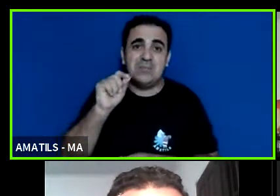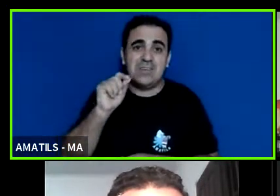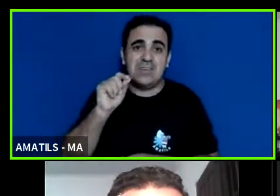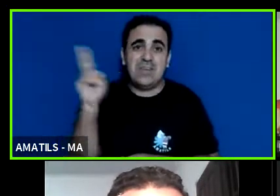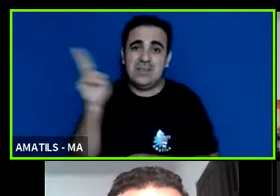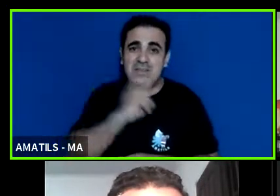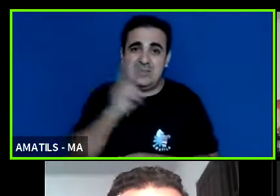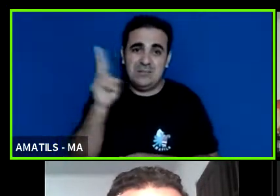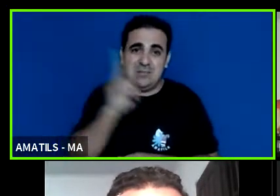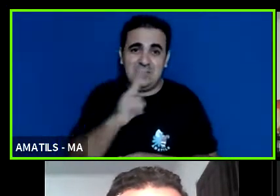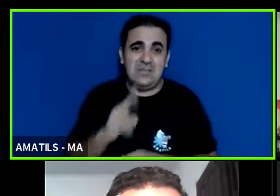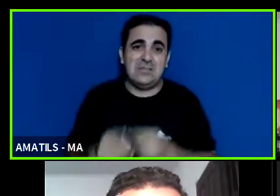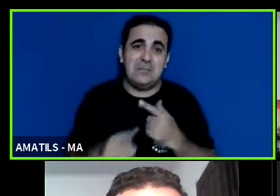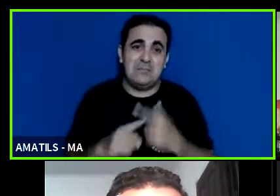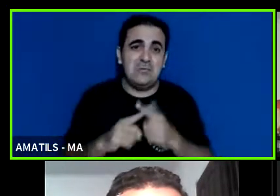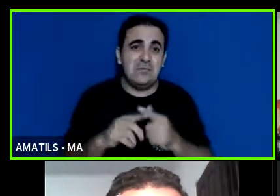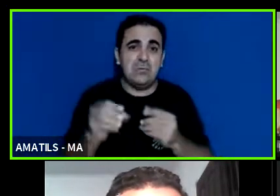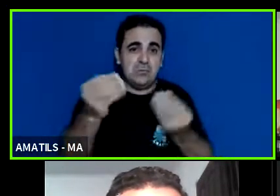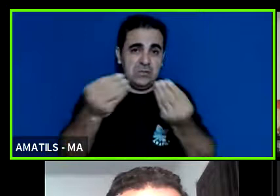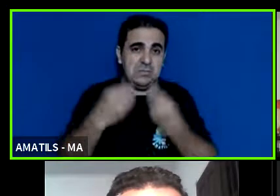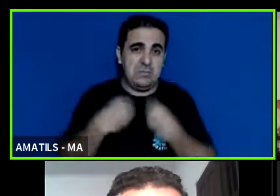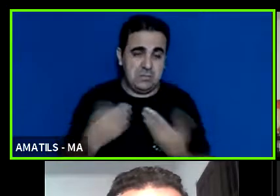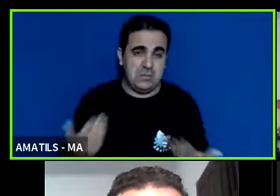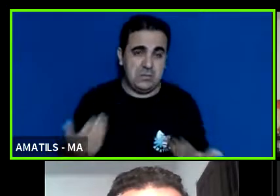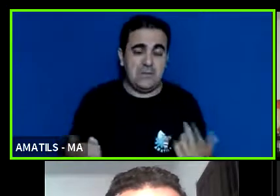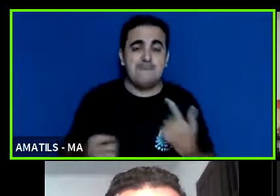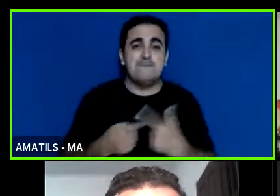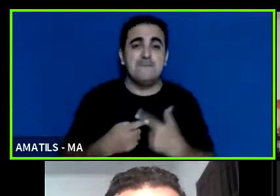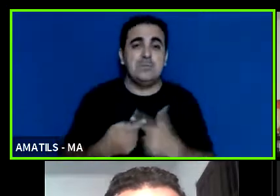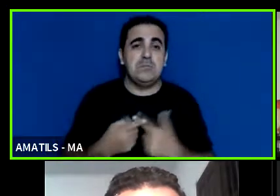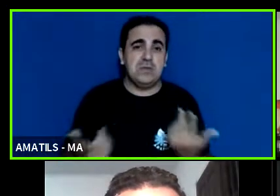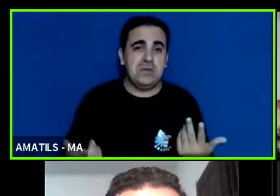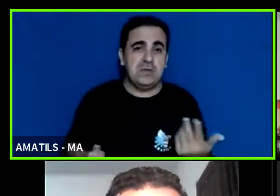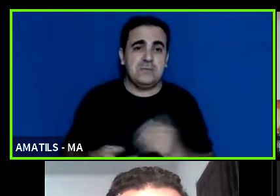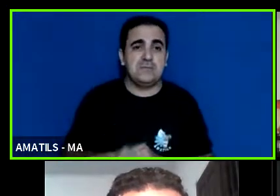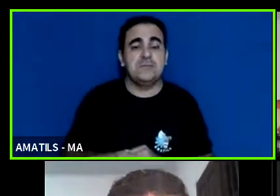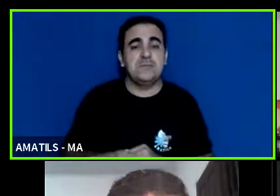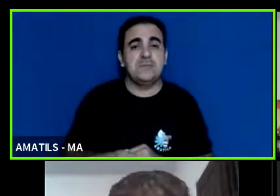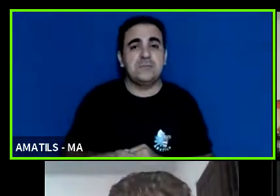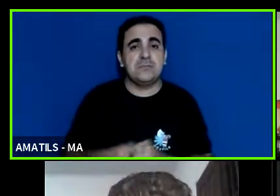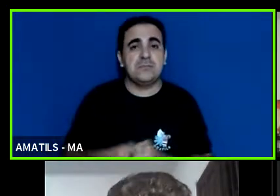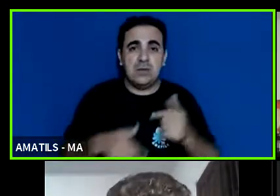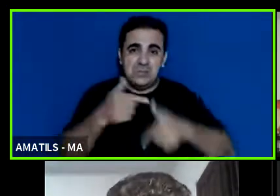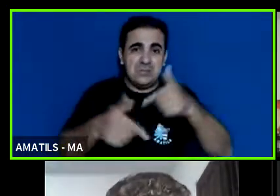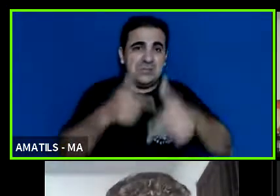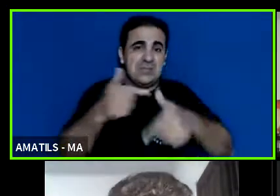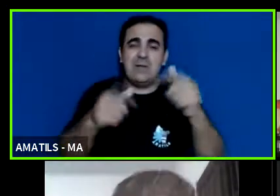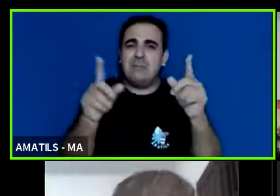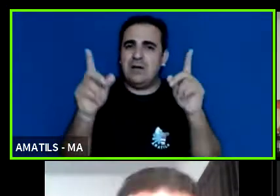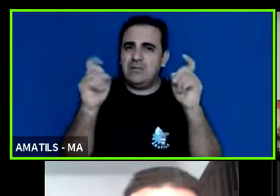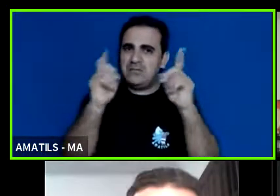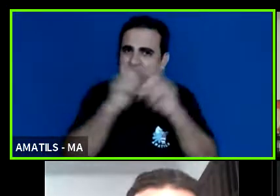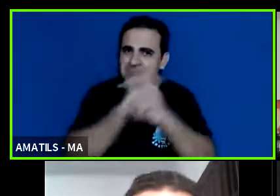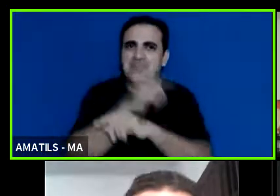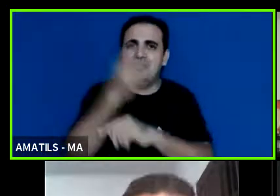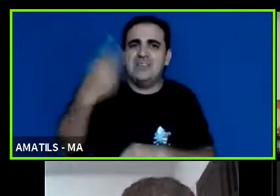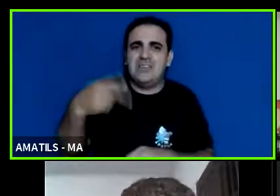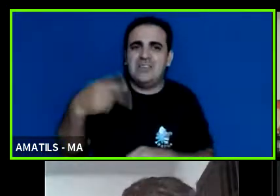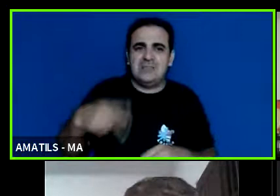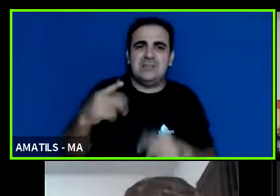imediato o que vocês solicitam porque efetivamente os dias não tem sido fáceis para mim aqui